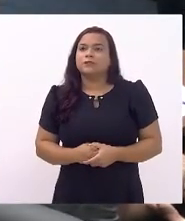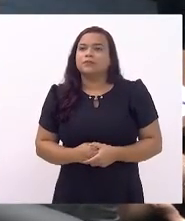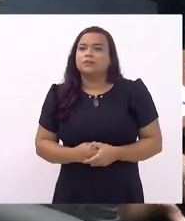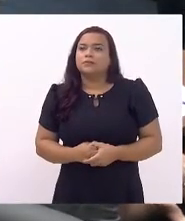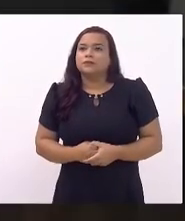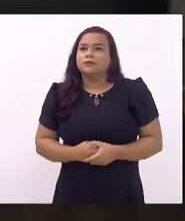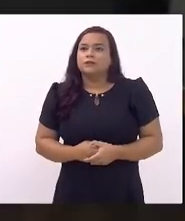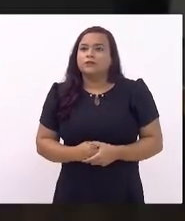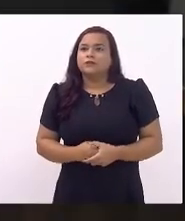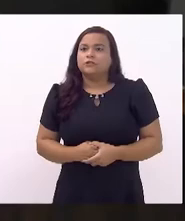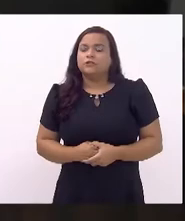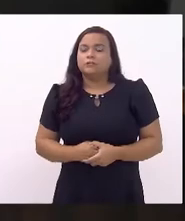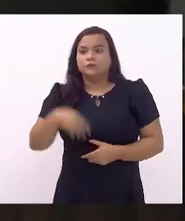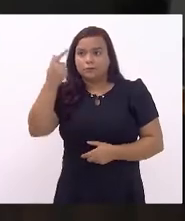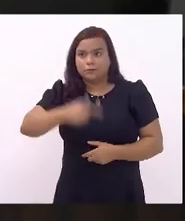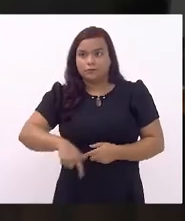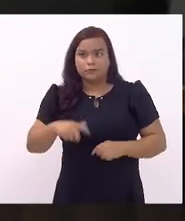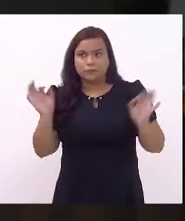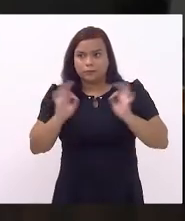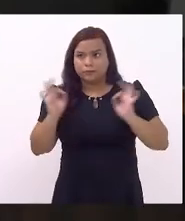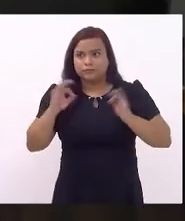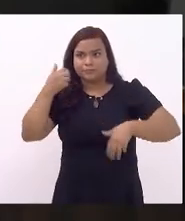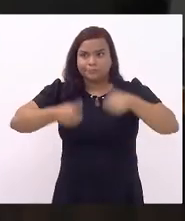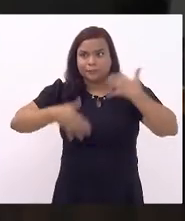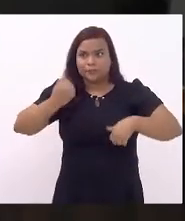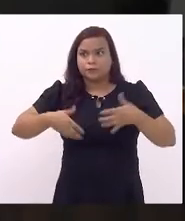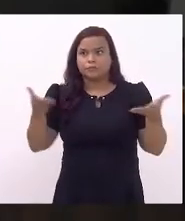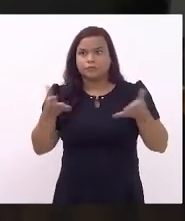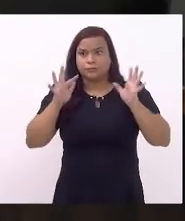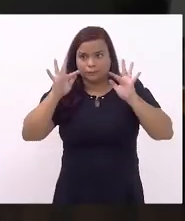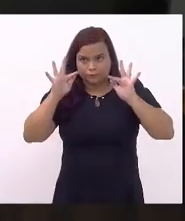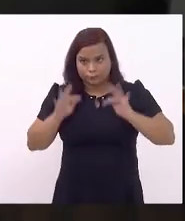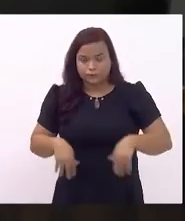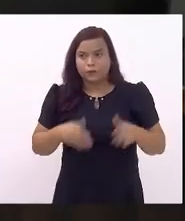Nada mais a tratar na ordem do dia, mesmo está encerrado.